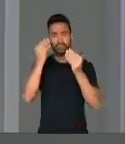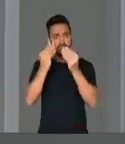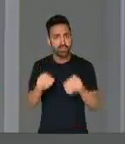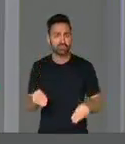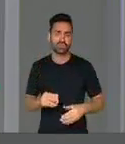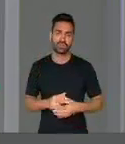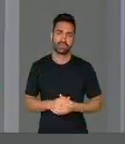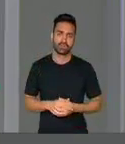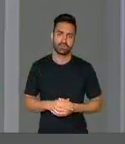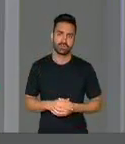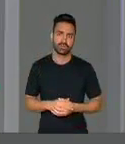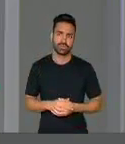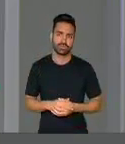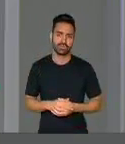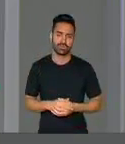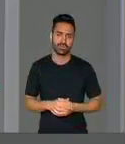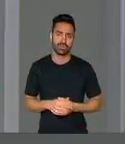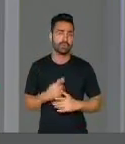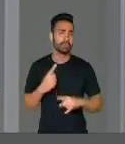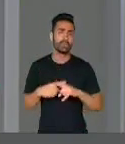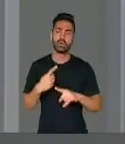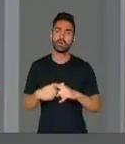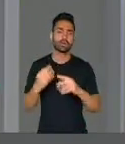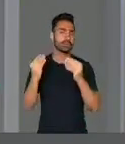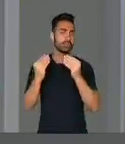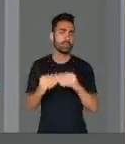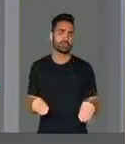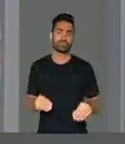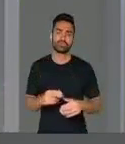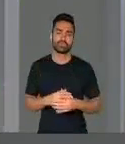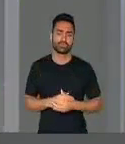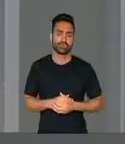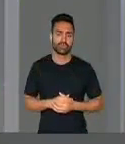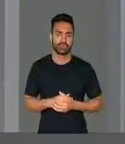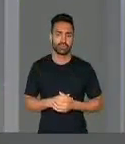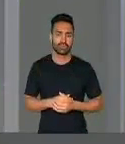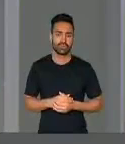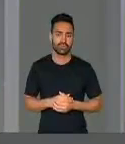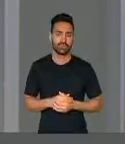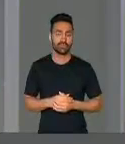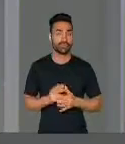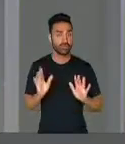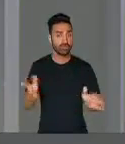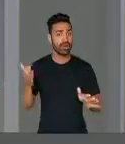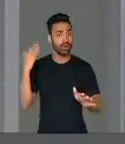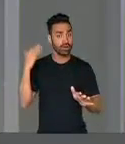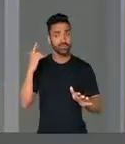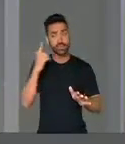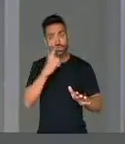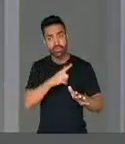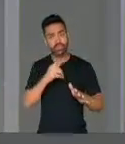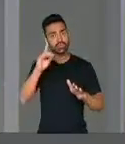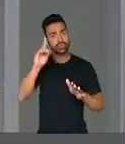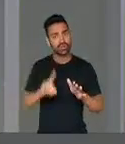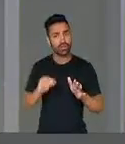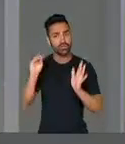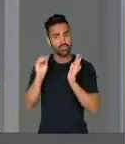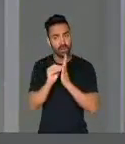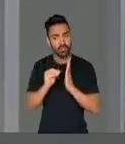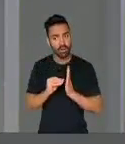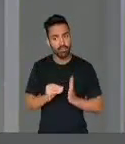Prejudicial a quê, senhor presidente? É prejudicial aquelas conquistas e direitos de